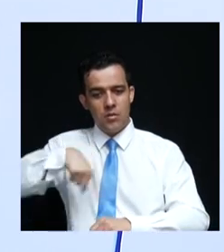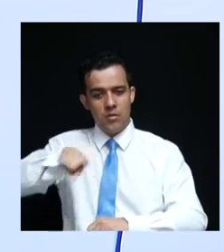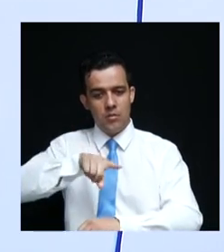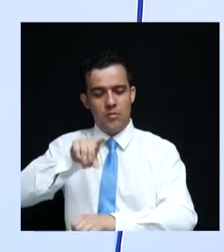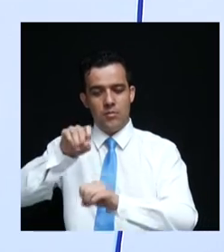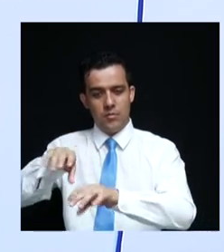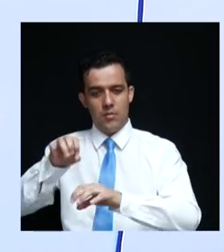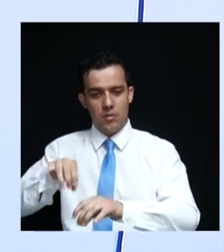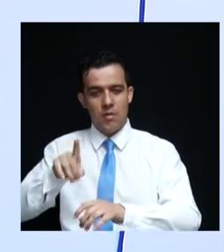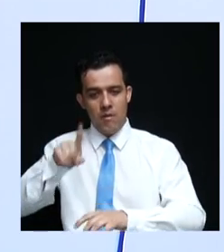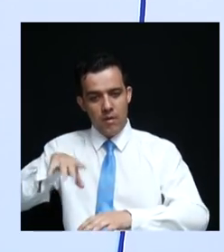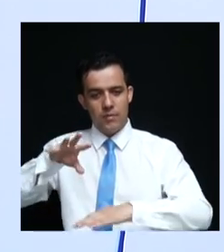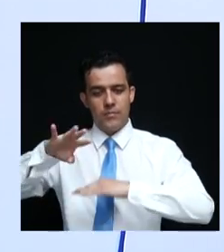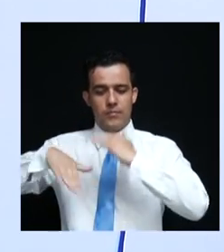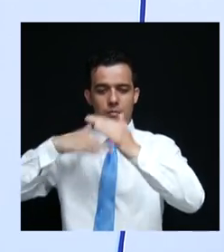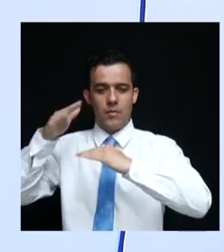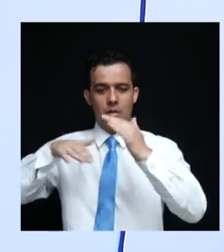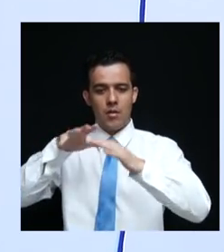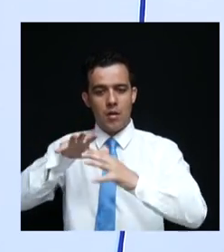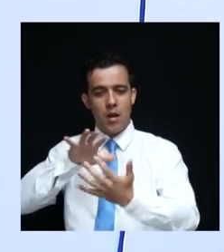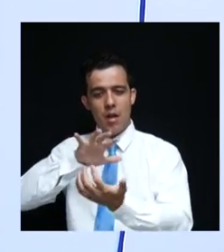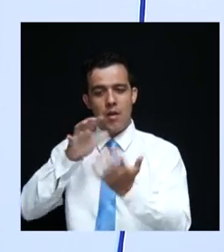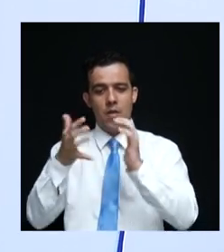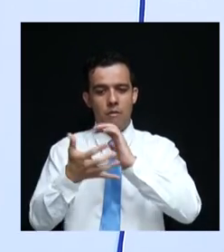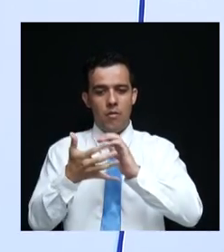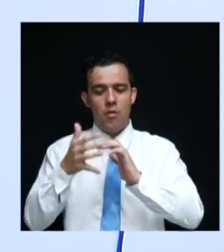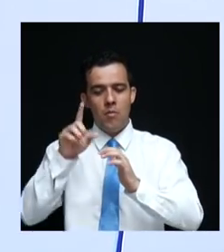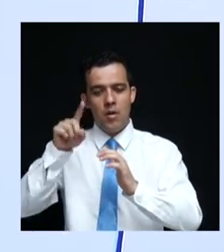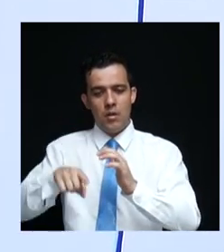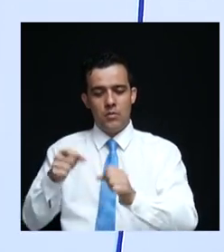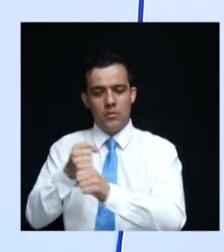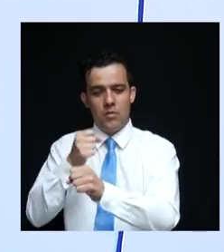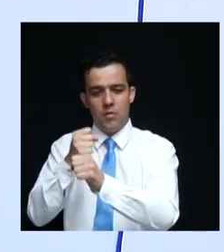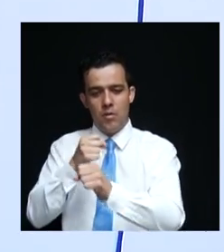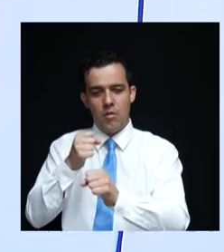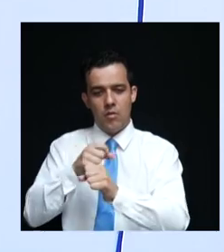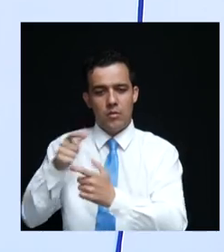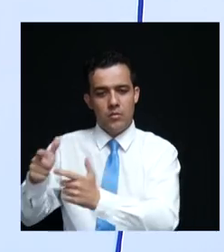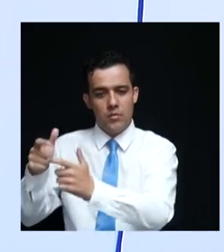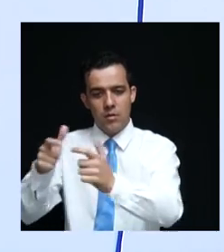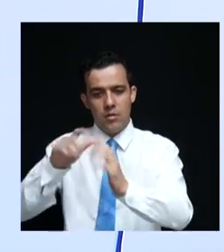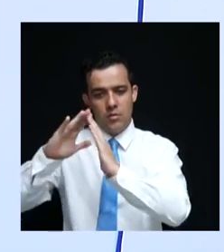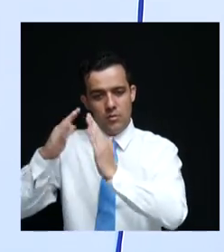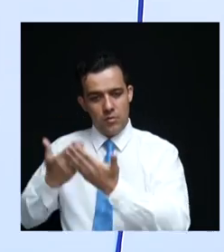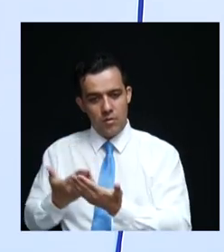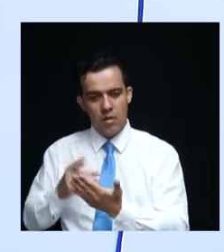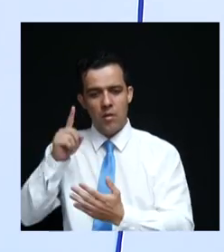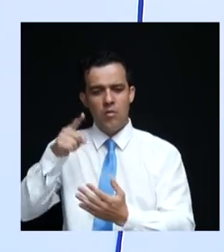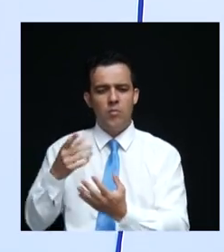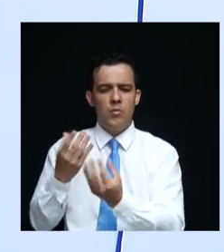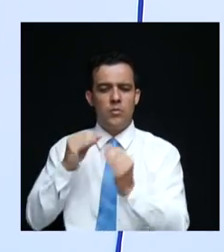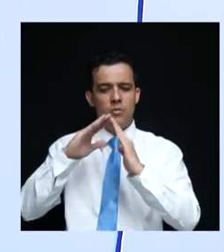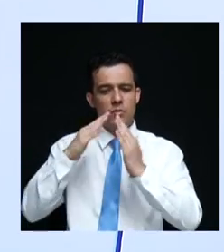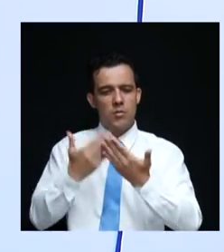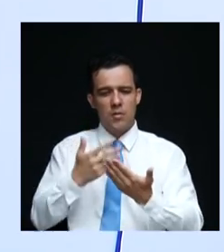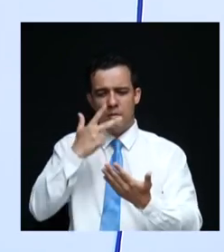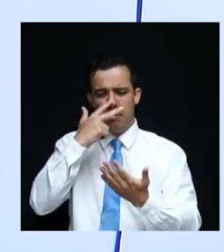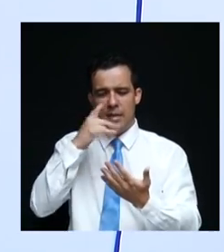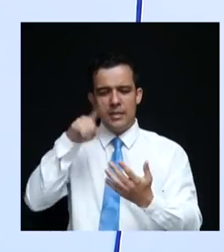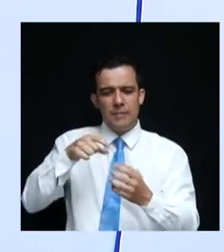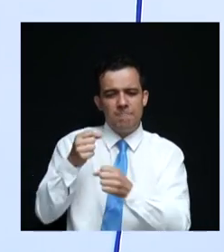também avançar na reforma das unidades escolares do nosso Estado. Muitas delas estão em situações precárias,